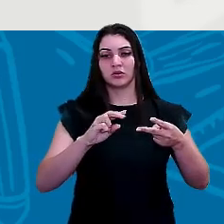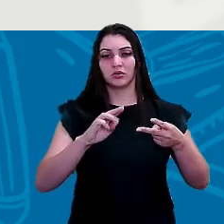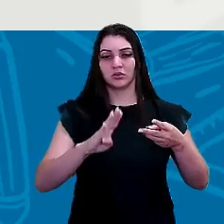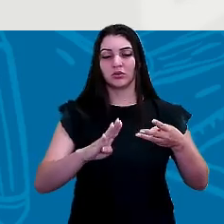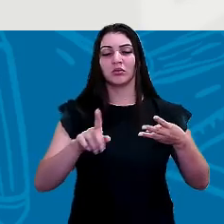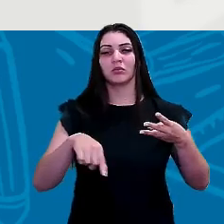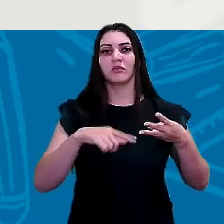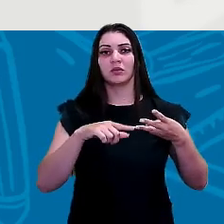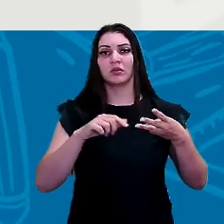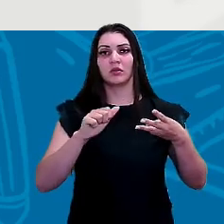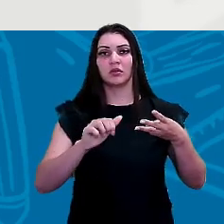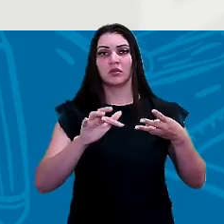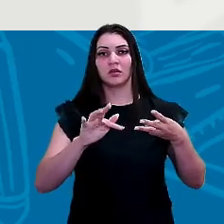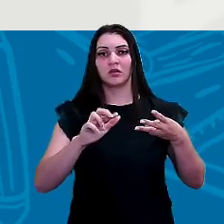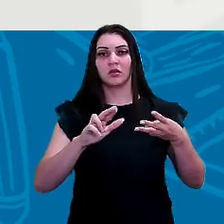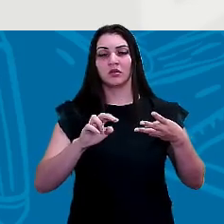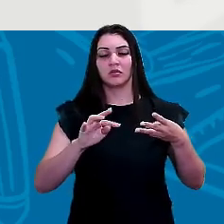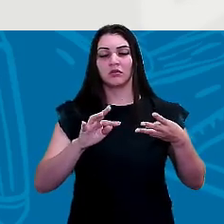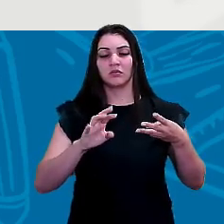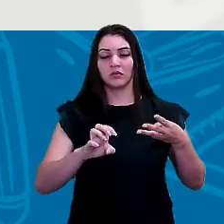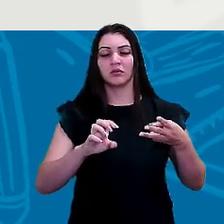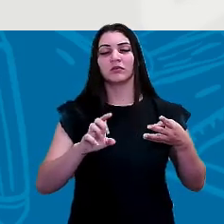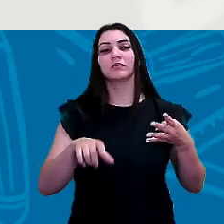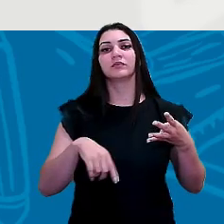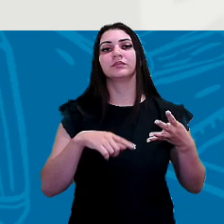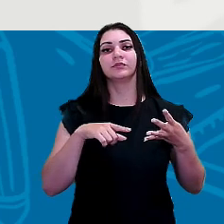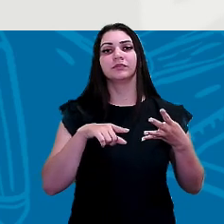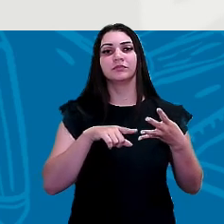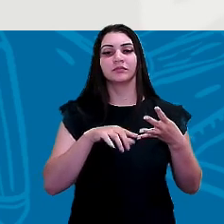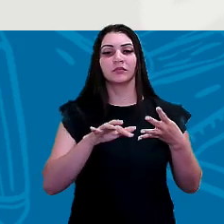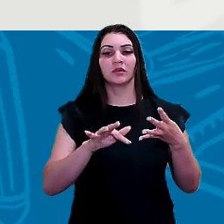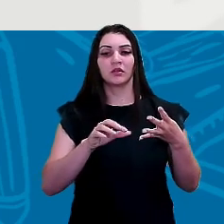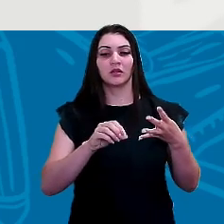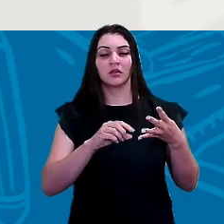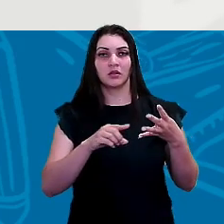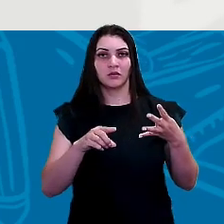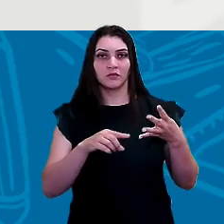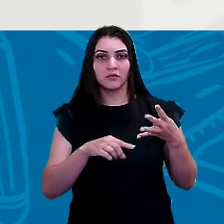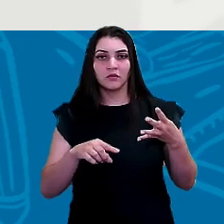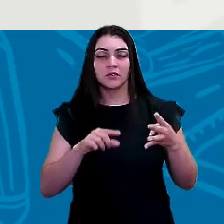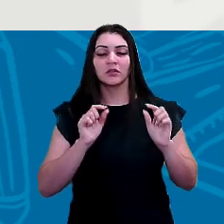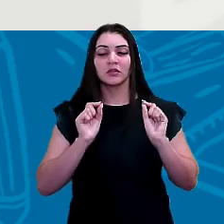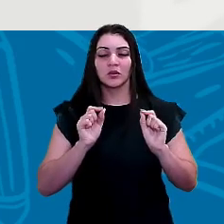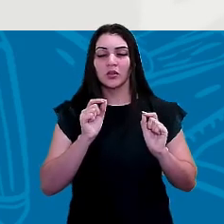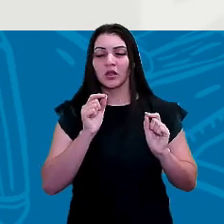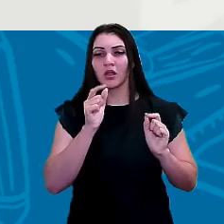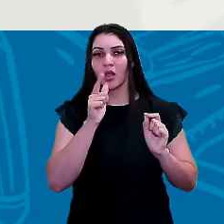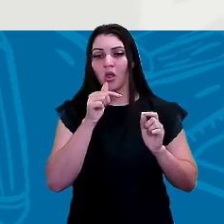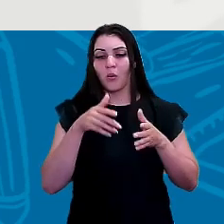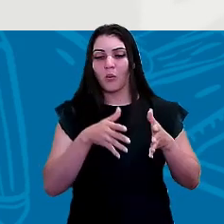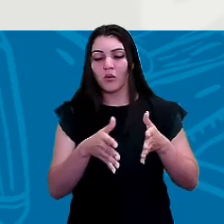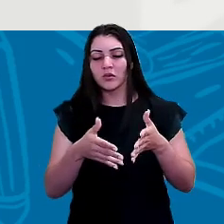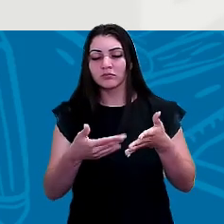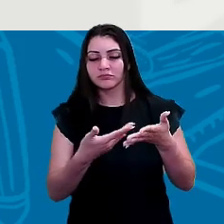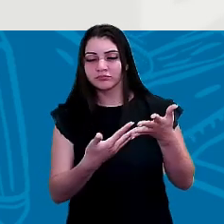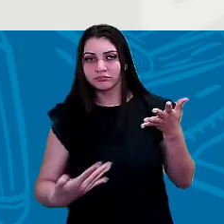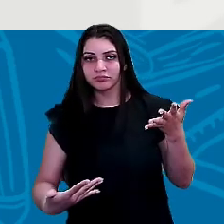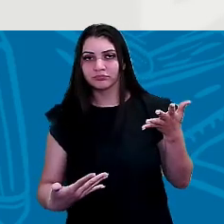formam o rio principal e se originam dele e a foz ou embocadura que é onde o rio deságua